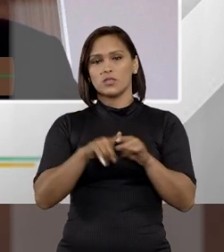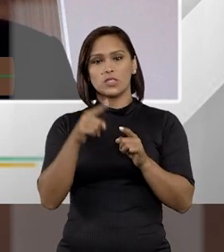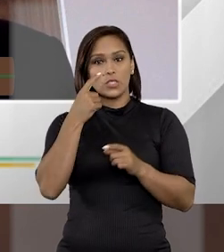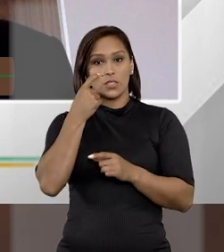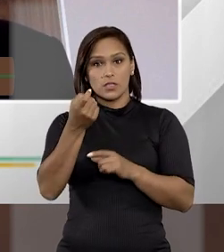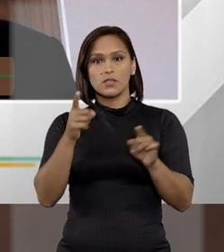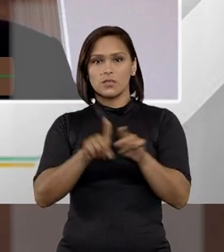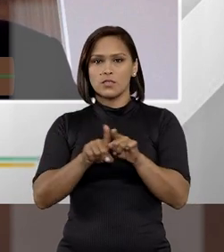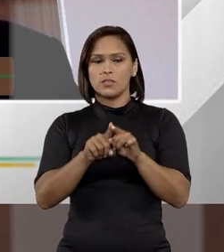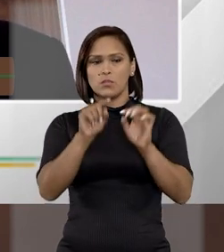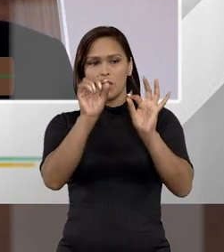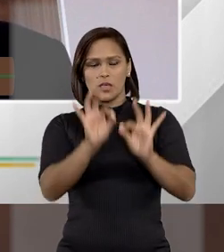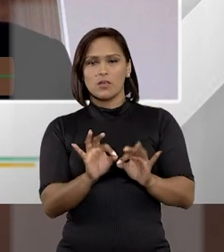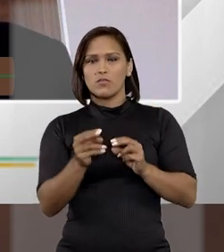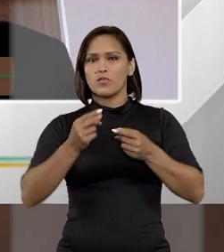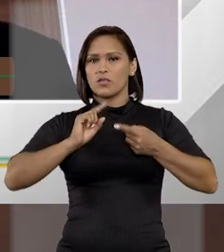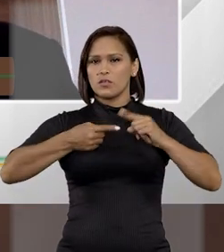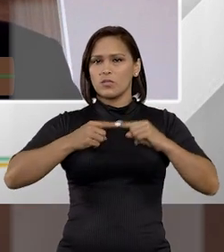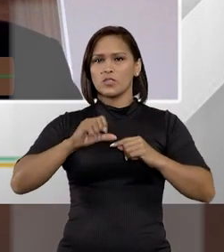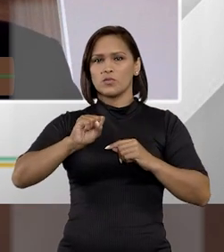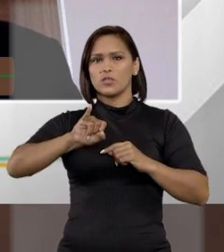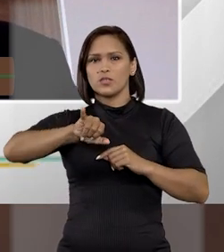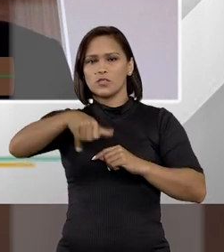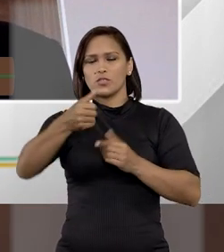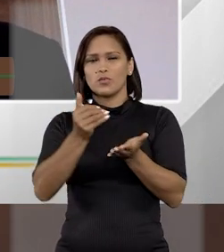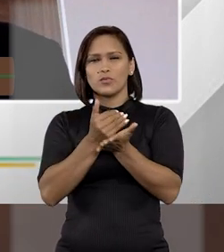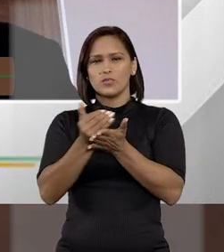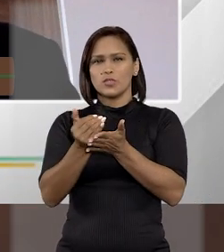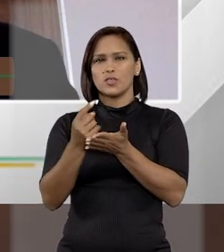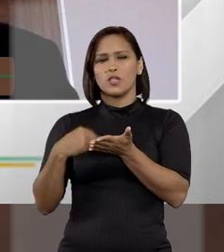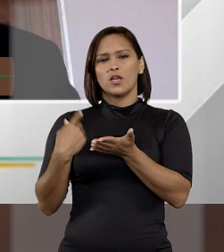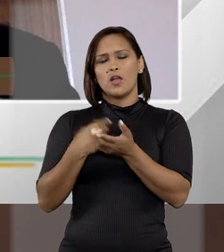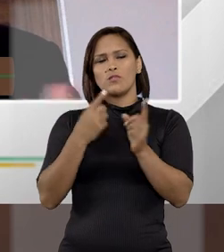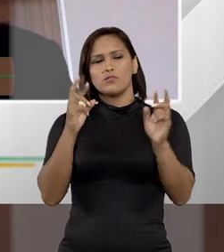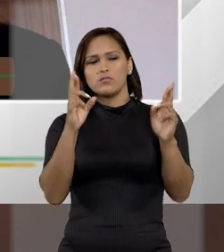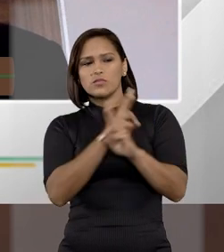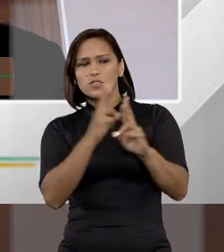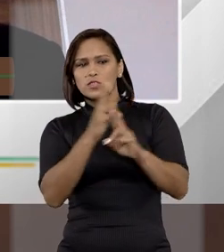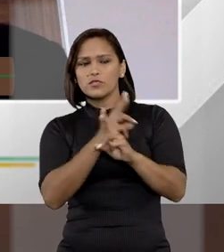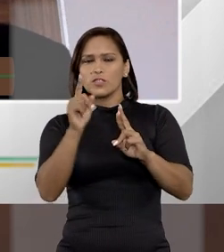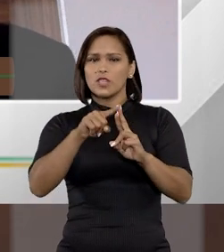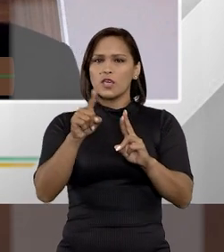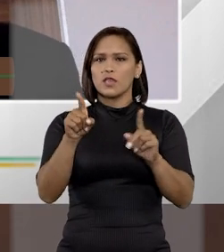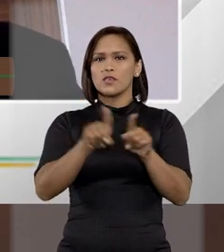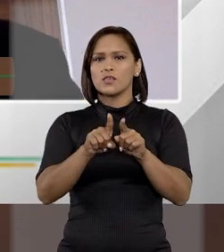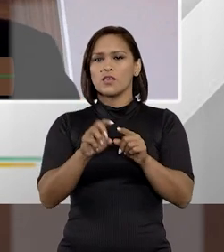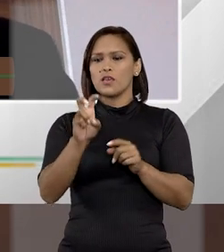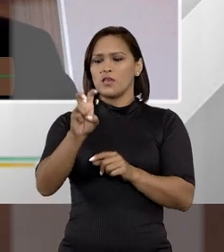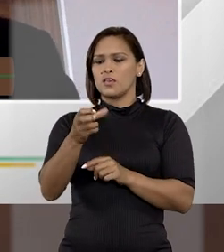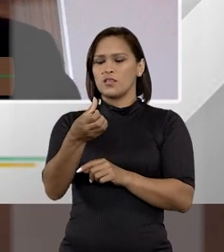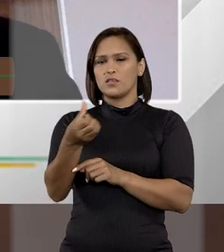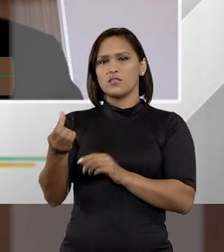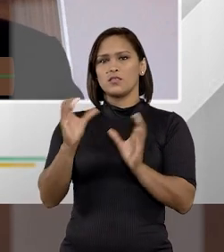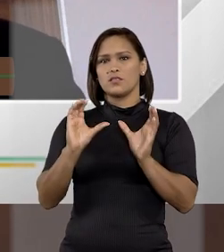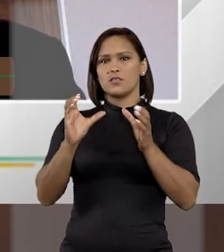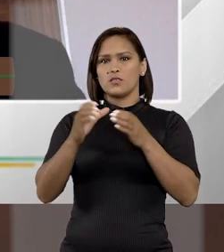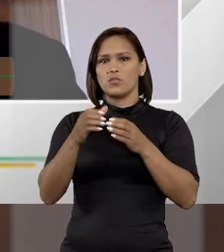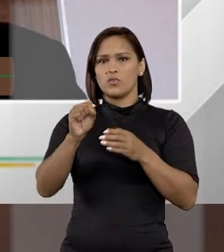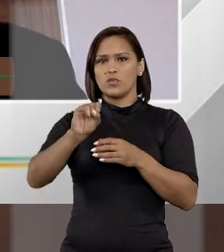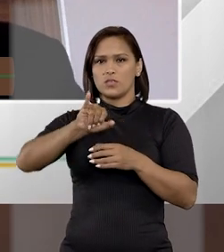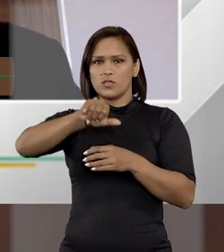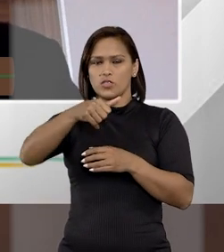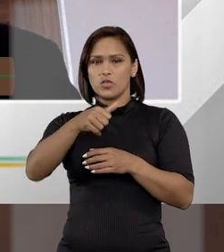que também foi debatido pela STJ e no início a gente teve uma divergência entre as quinta e sexta